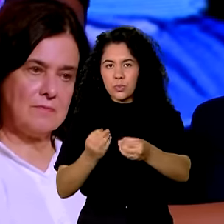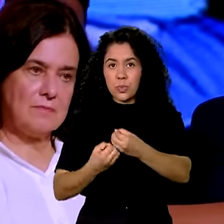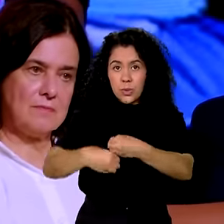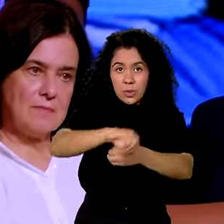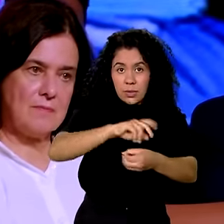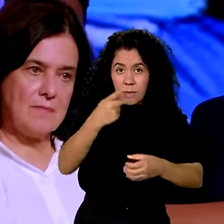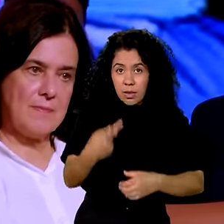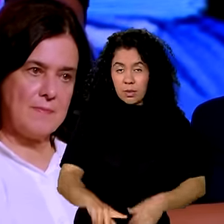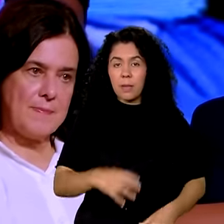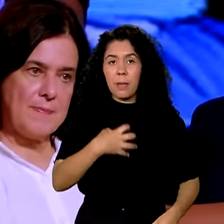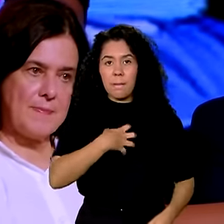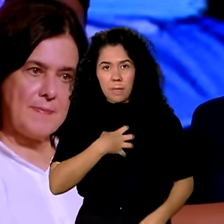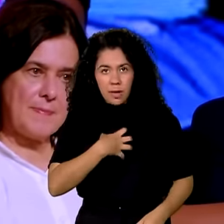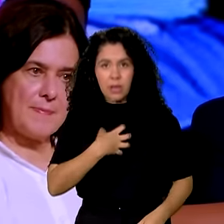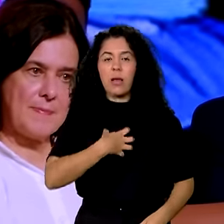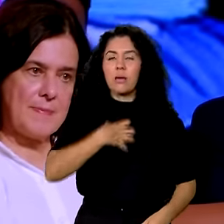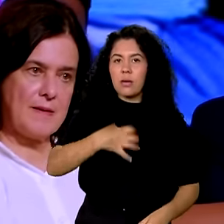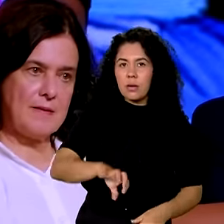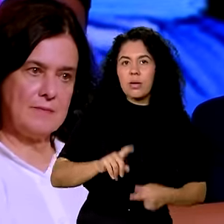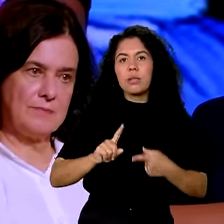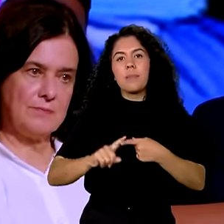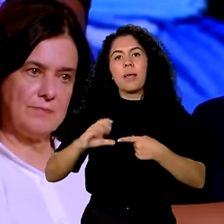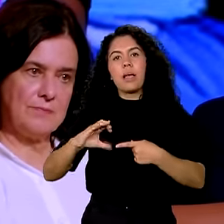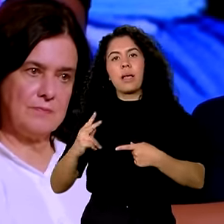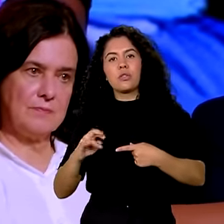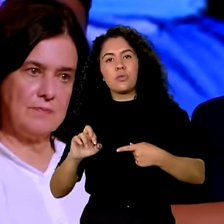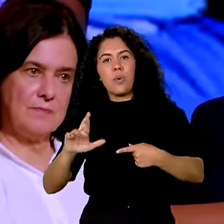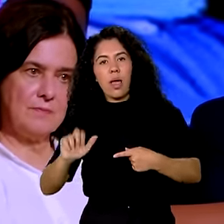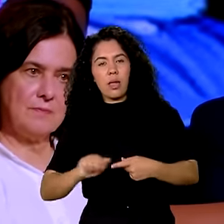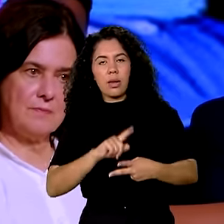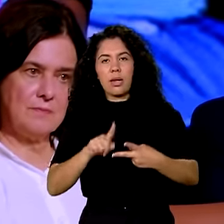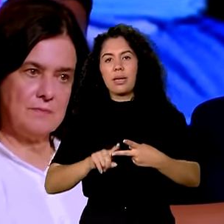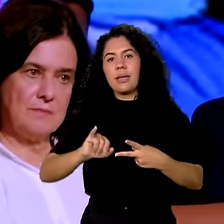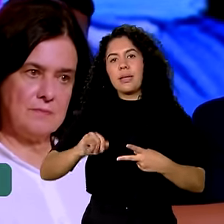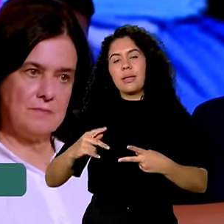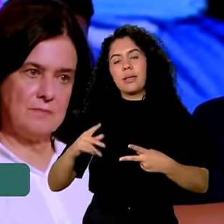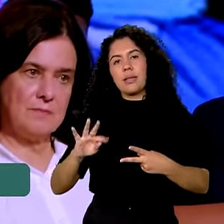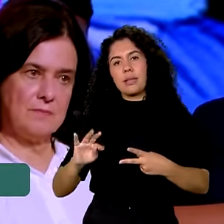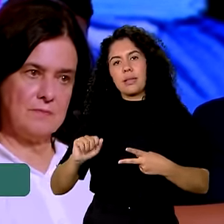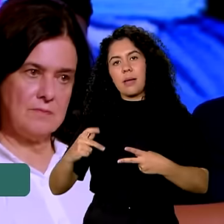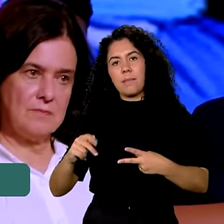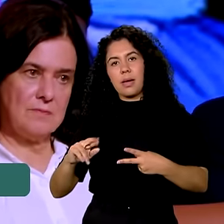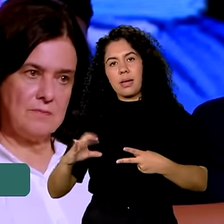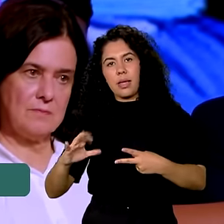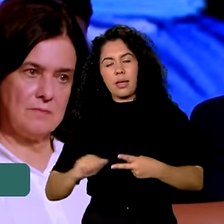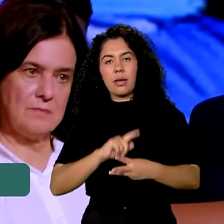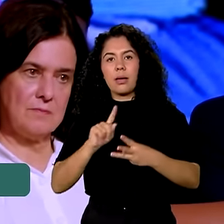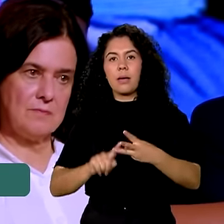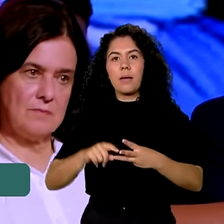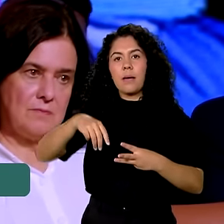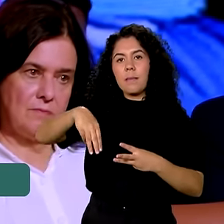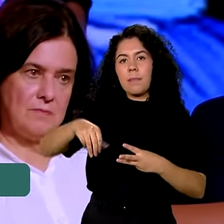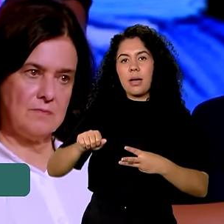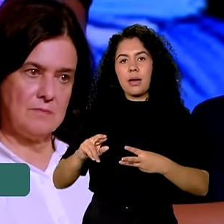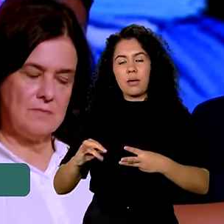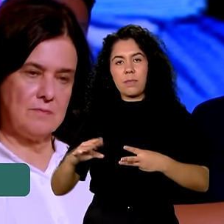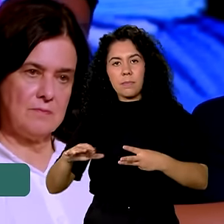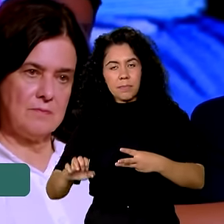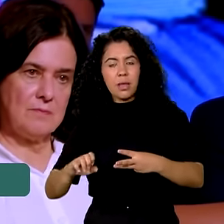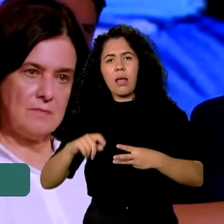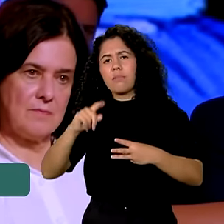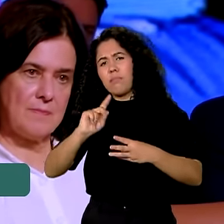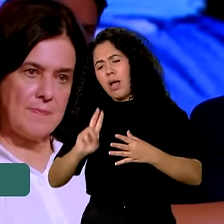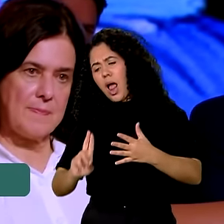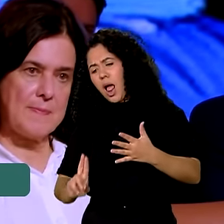das cidades Cachoeira, Itaparica, Maragujip, Santo Amaro e tantas outras,